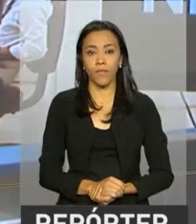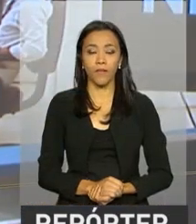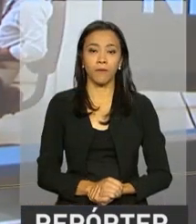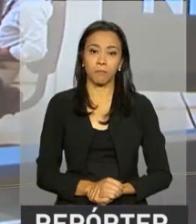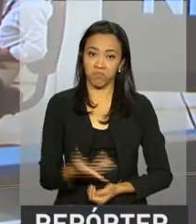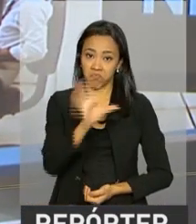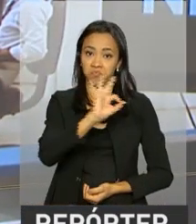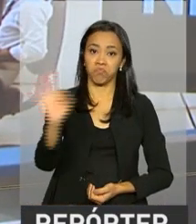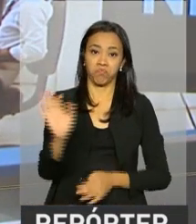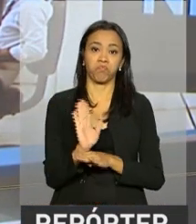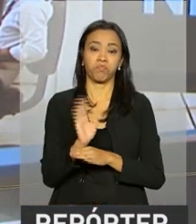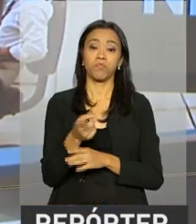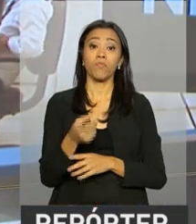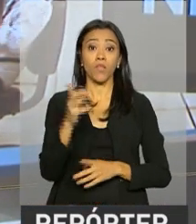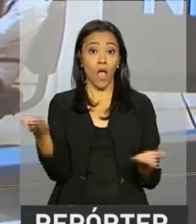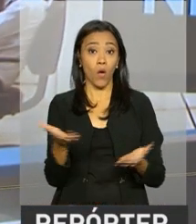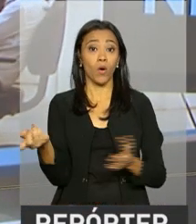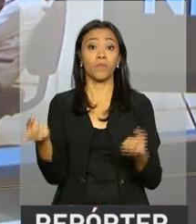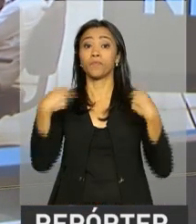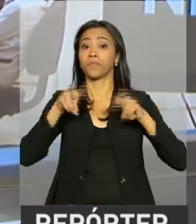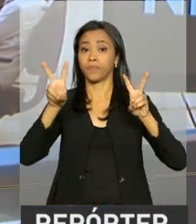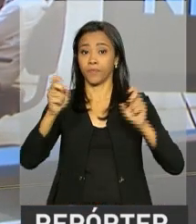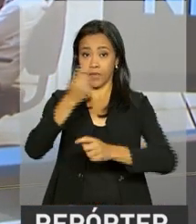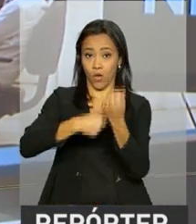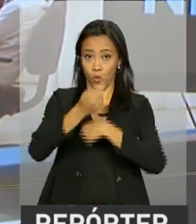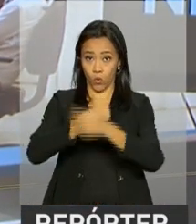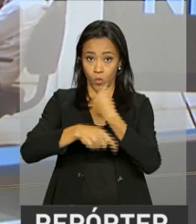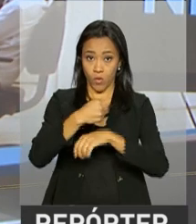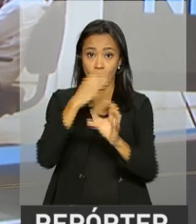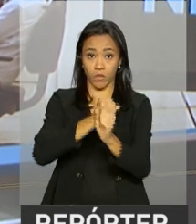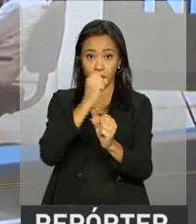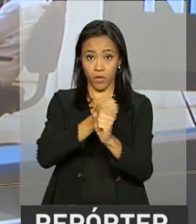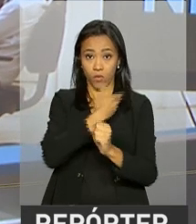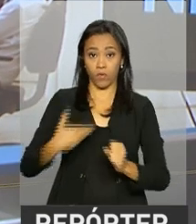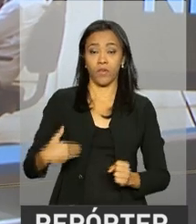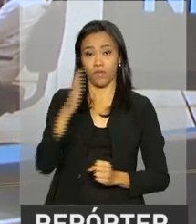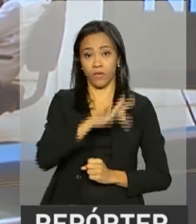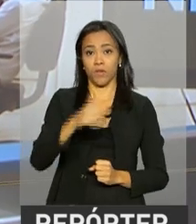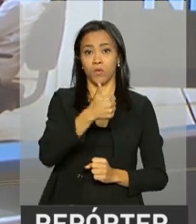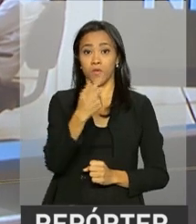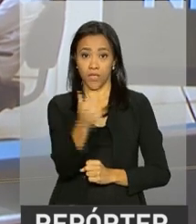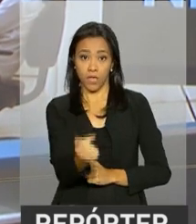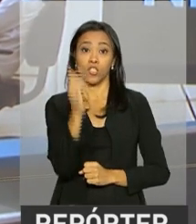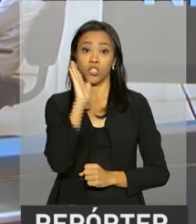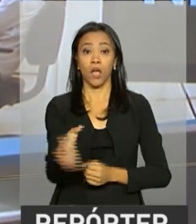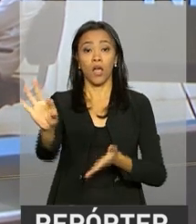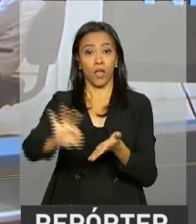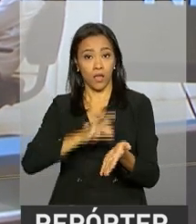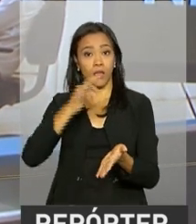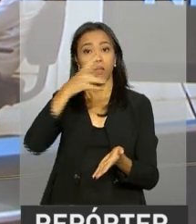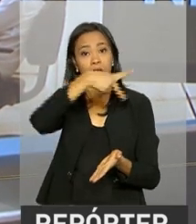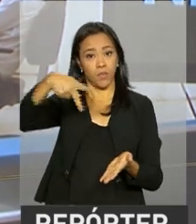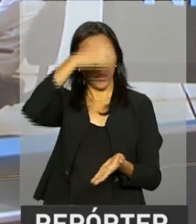Excelente reportagem. E agora vamos falar de economia. O Orçamento Geral da União para 2017 foi sancionado pelo presidente Michel